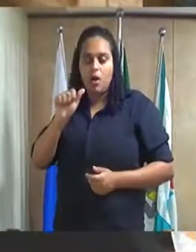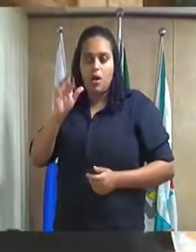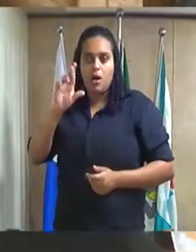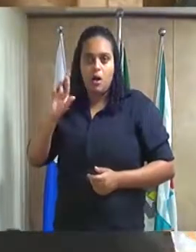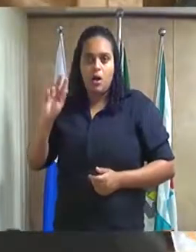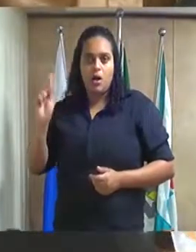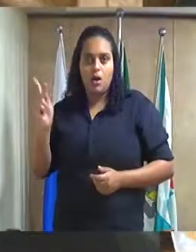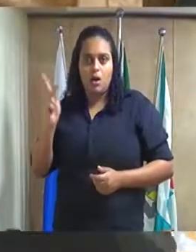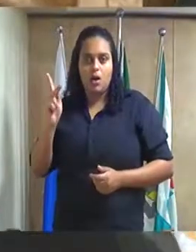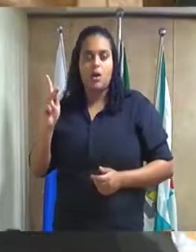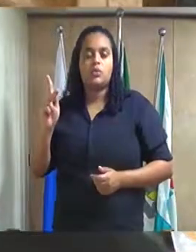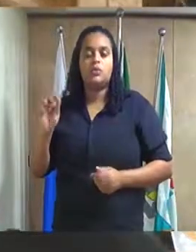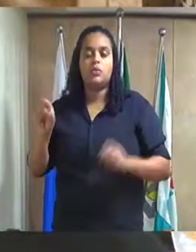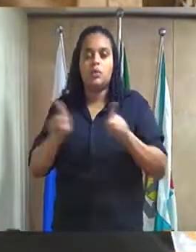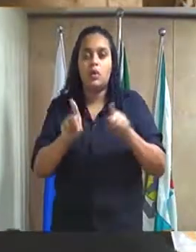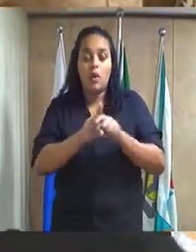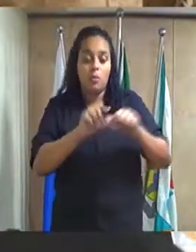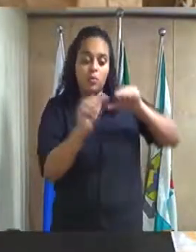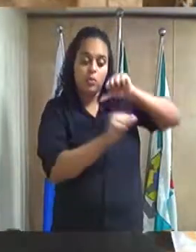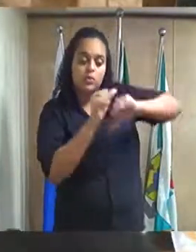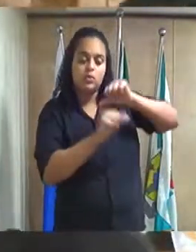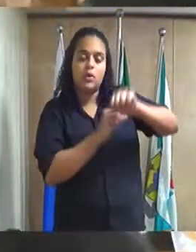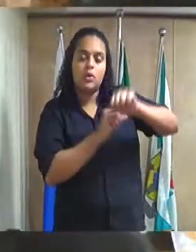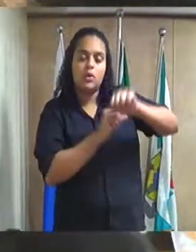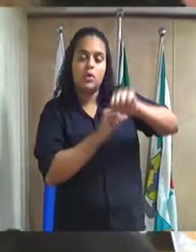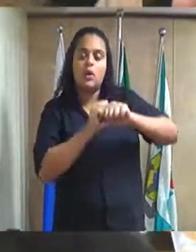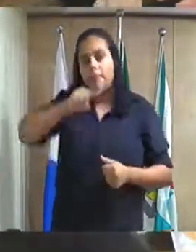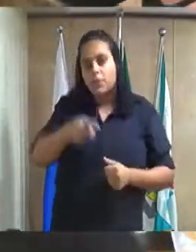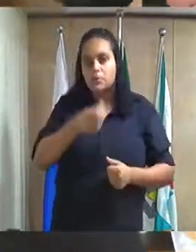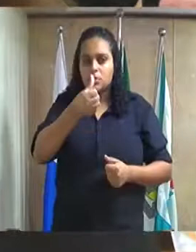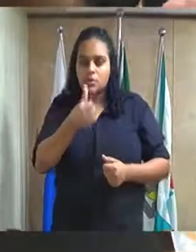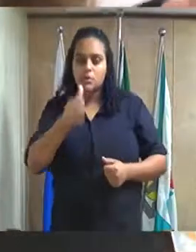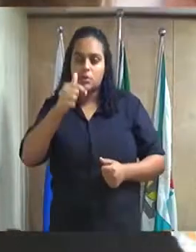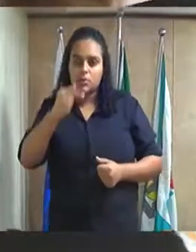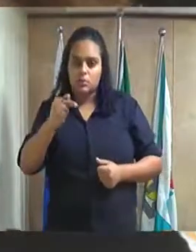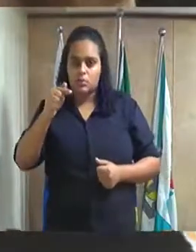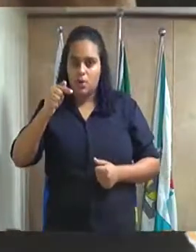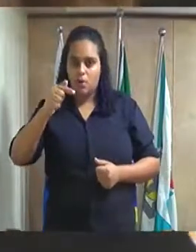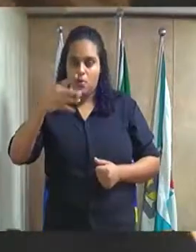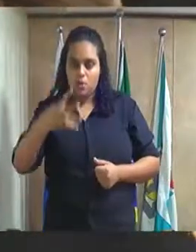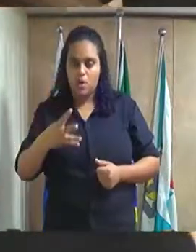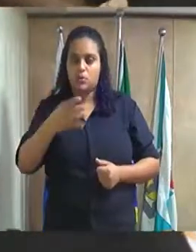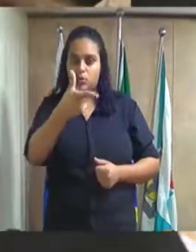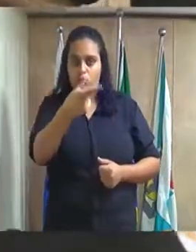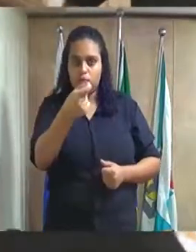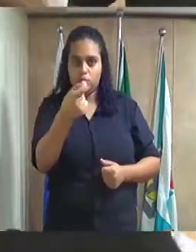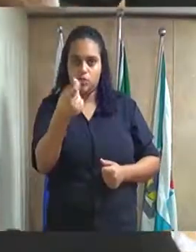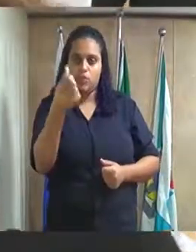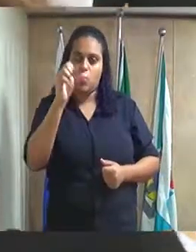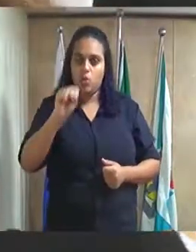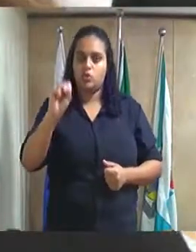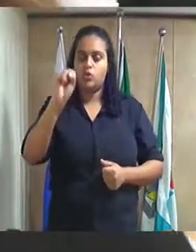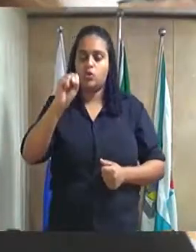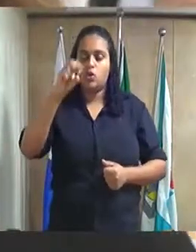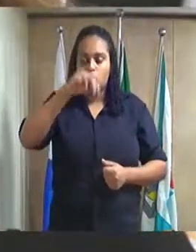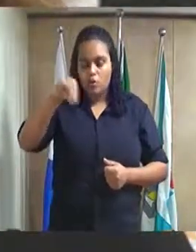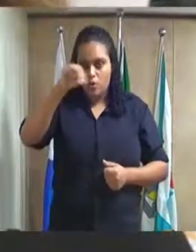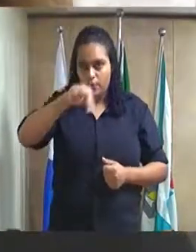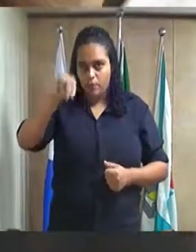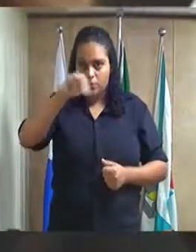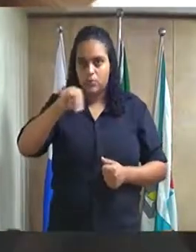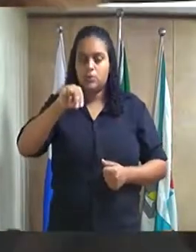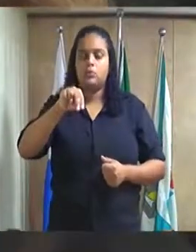alterando a lei número 1.664, de 28 de novembro de 2002, Código